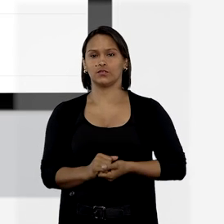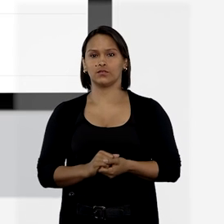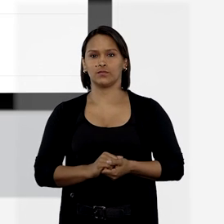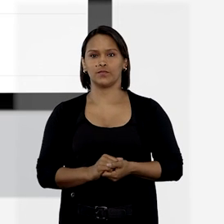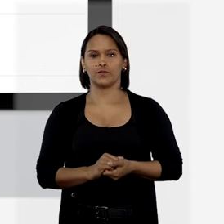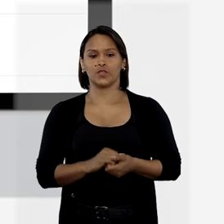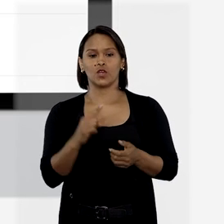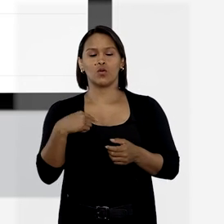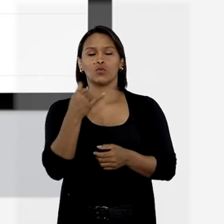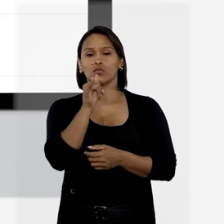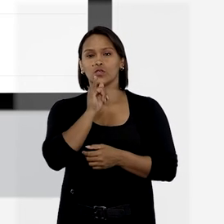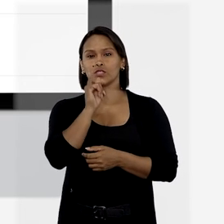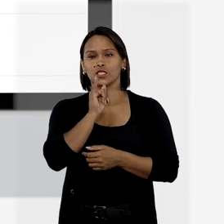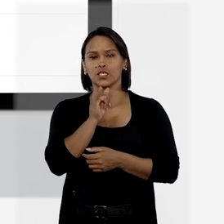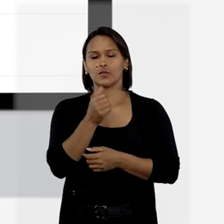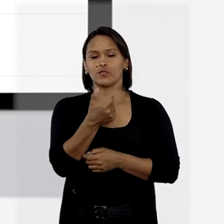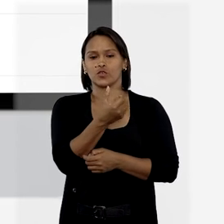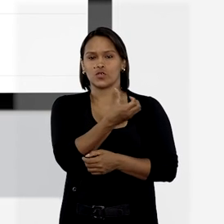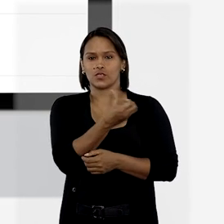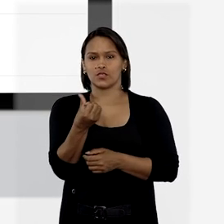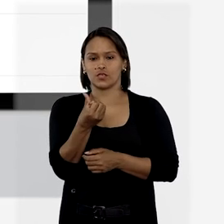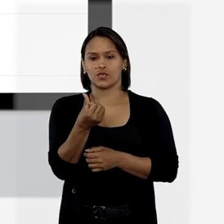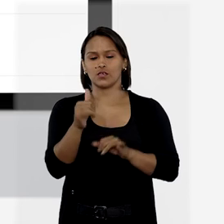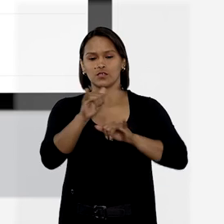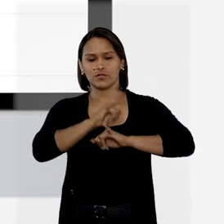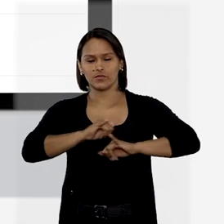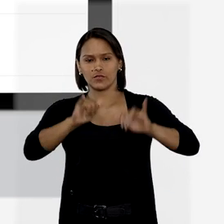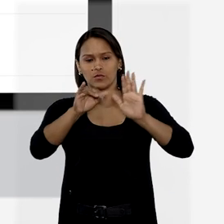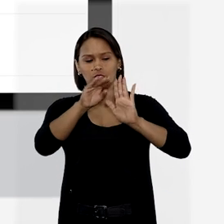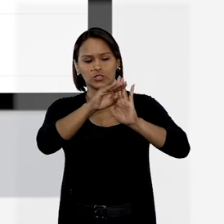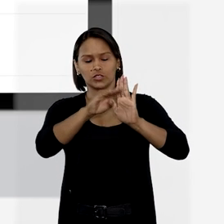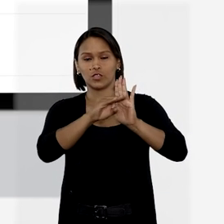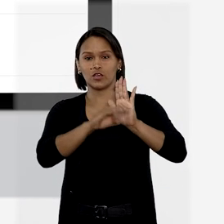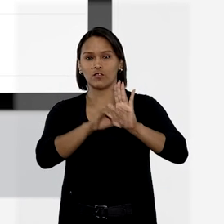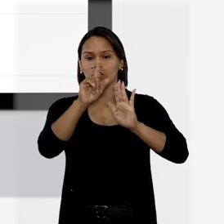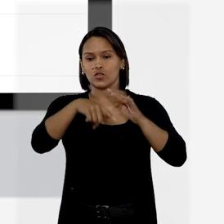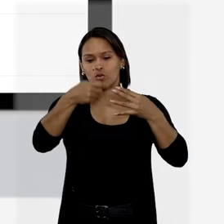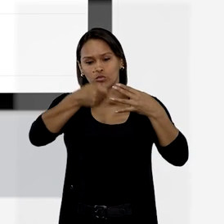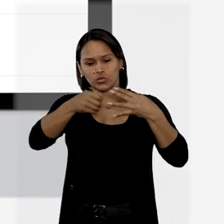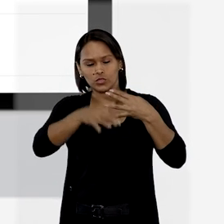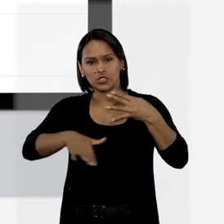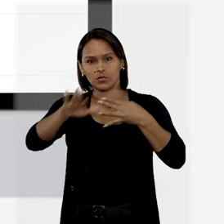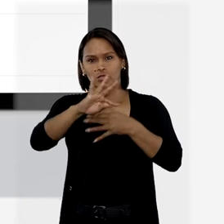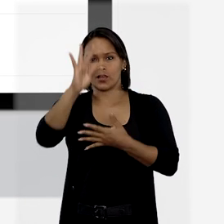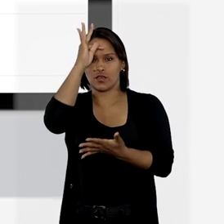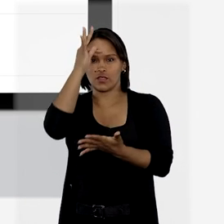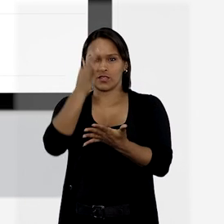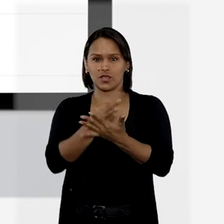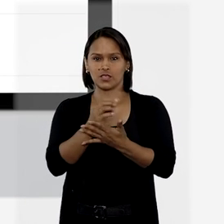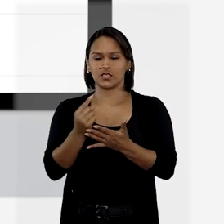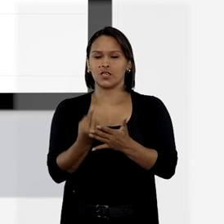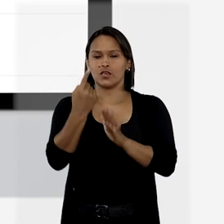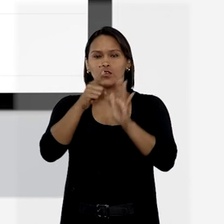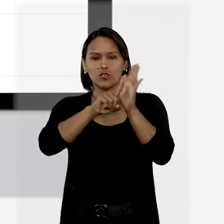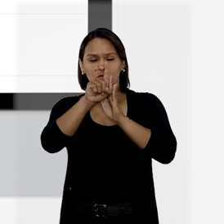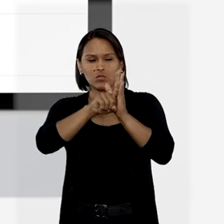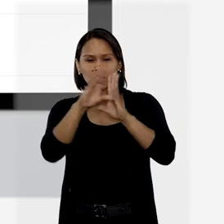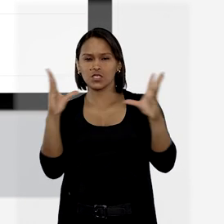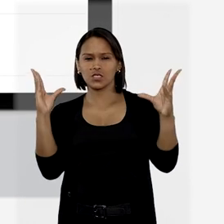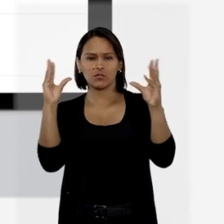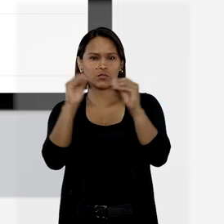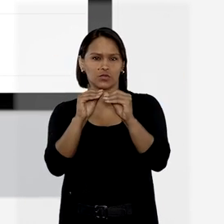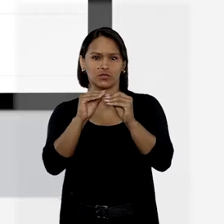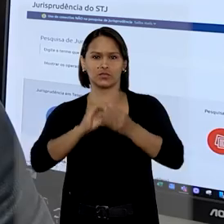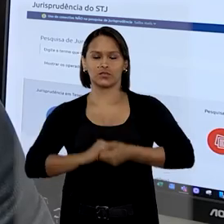No nosso exemplo, foram seis informativos, um jurisprudência em teses e uma pesquisa pronta.